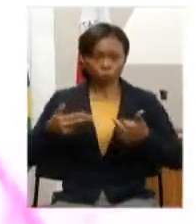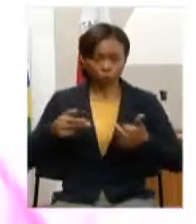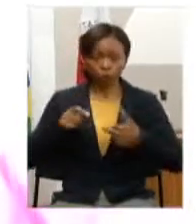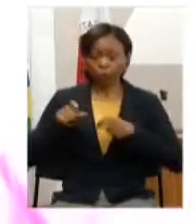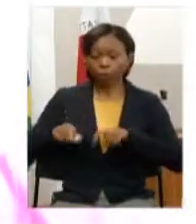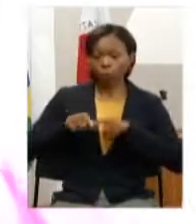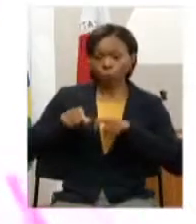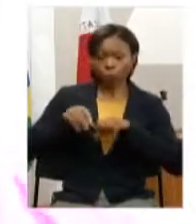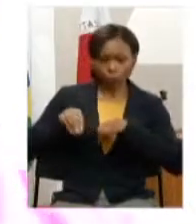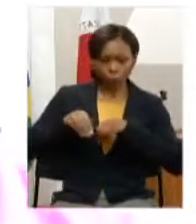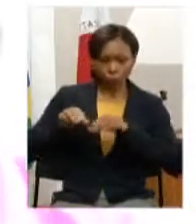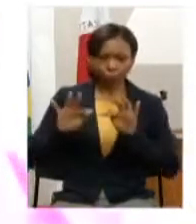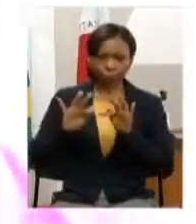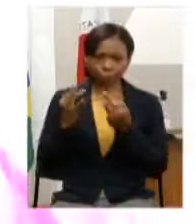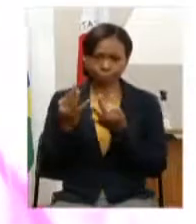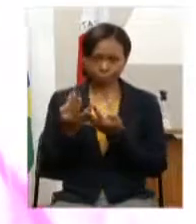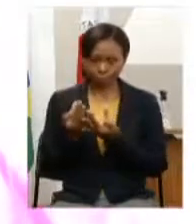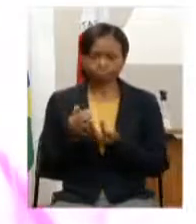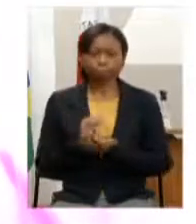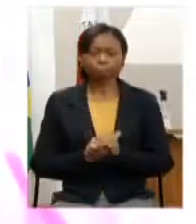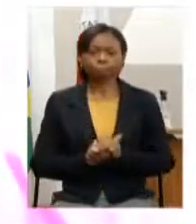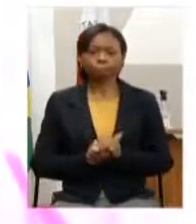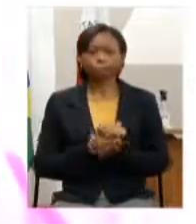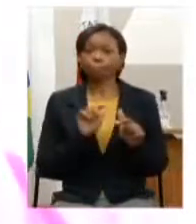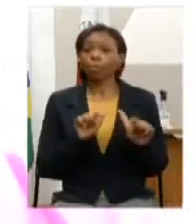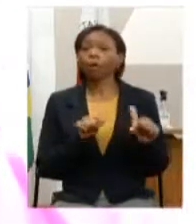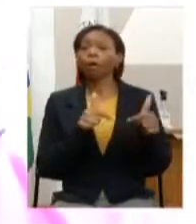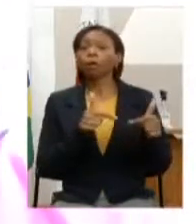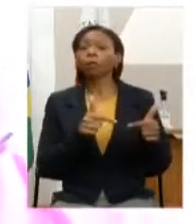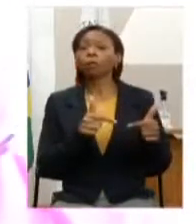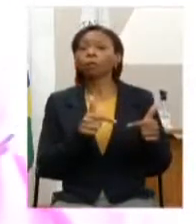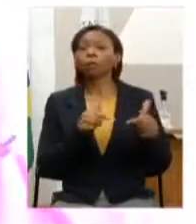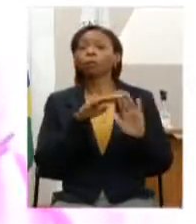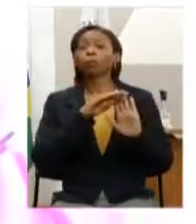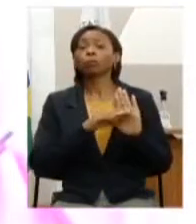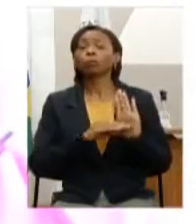são as seguintes ações e programas